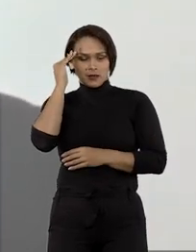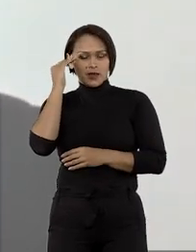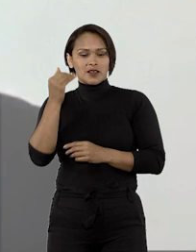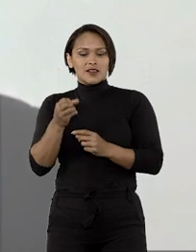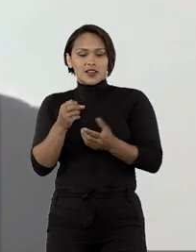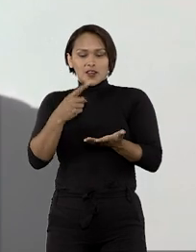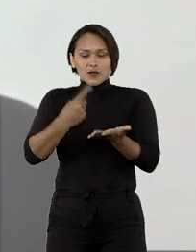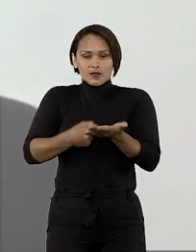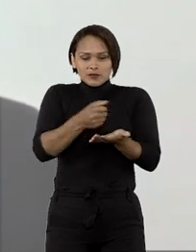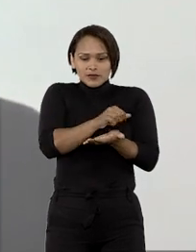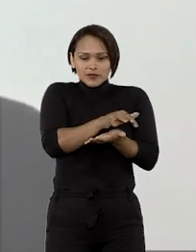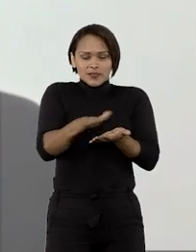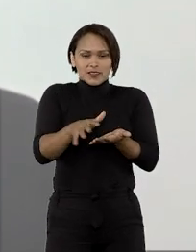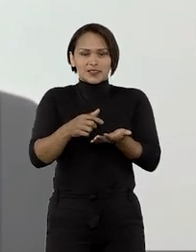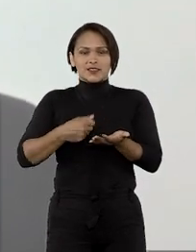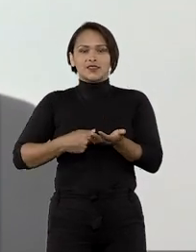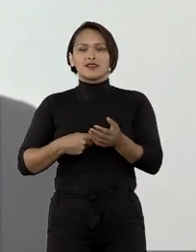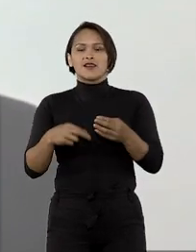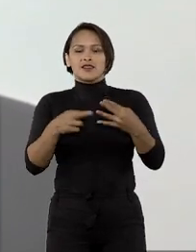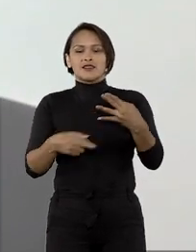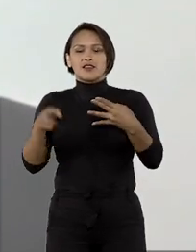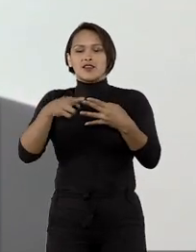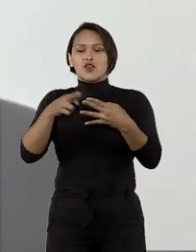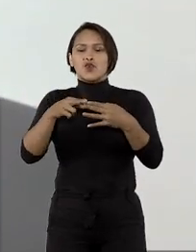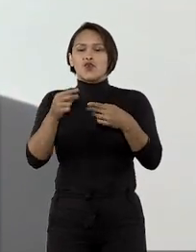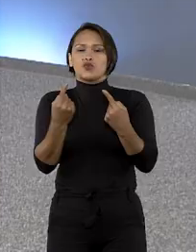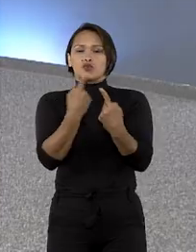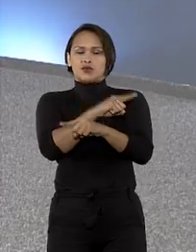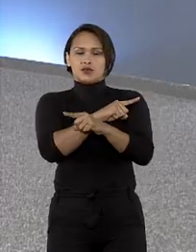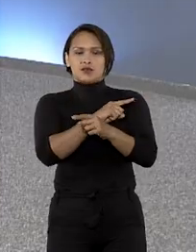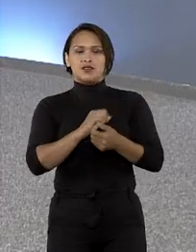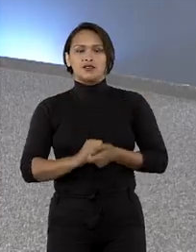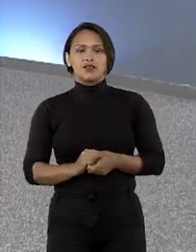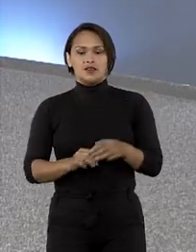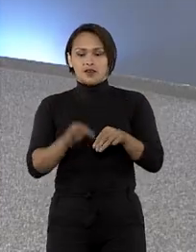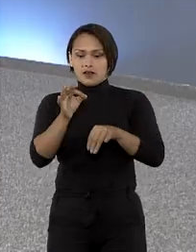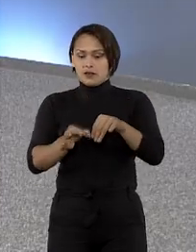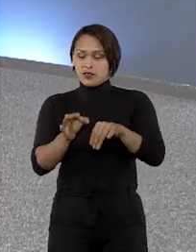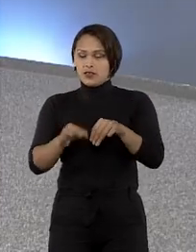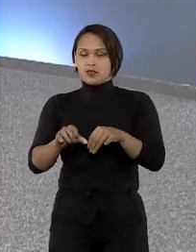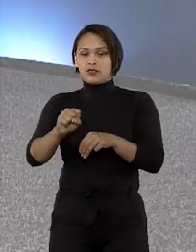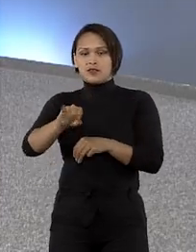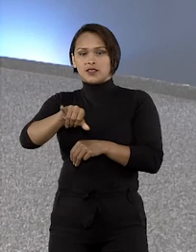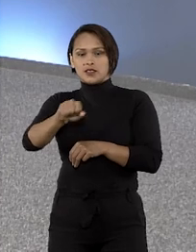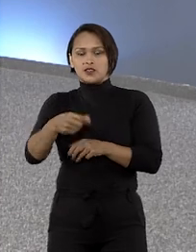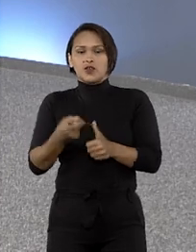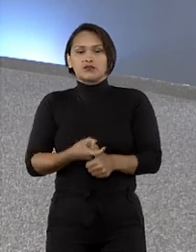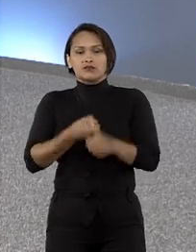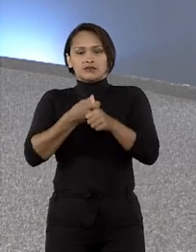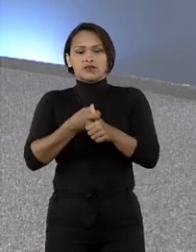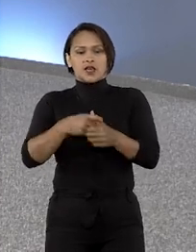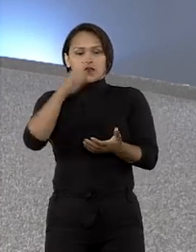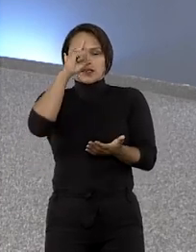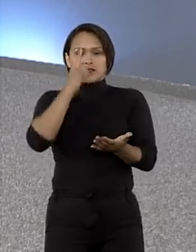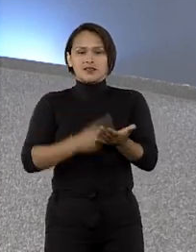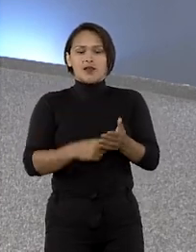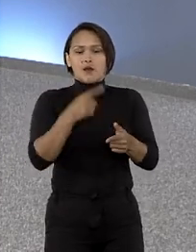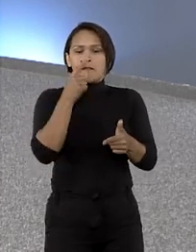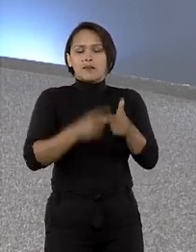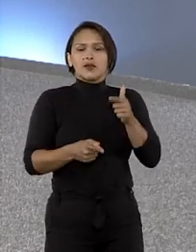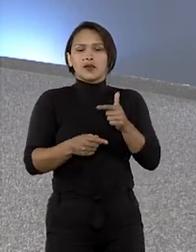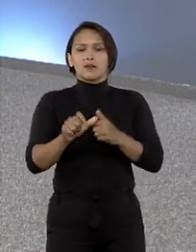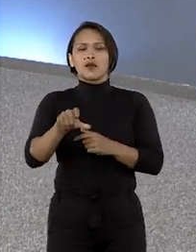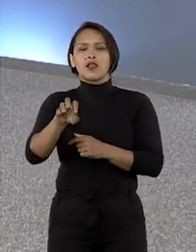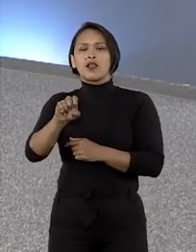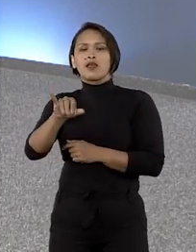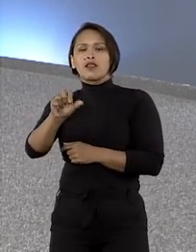sedimentado inclusive em sede de recursos representativos da controvérsia. O presidente do STJ suspendeu decisão que proibiu